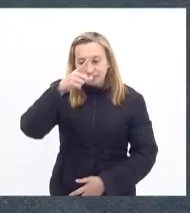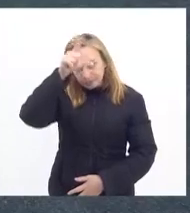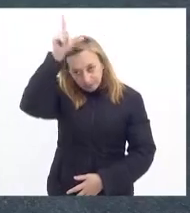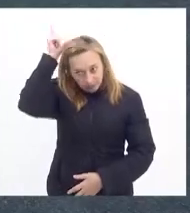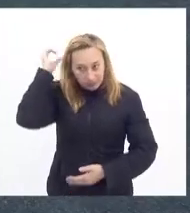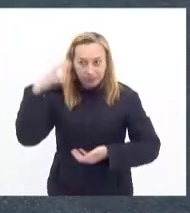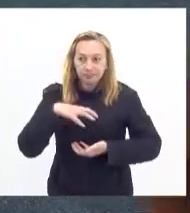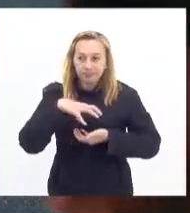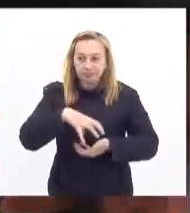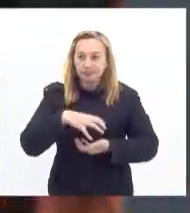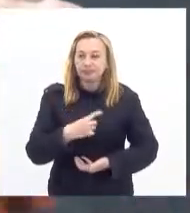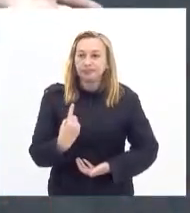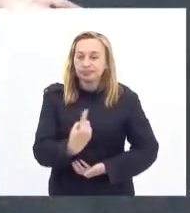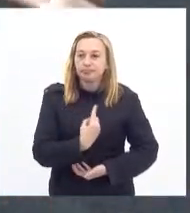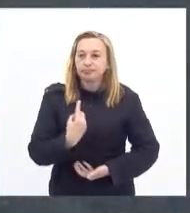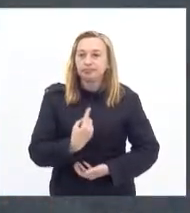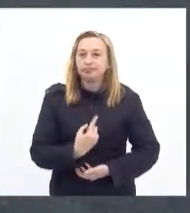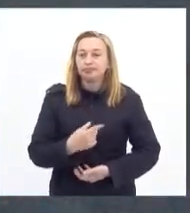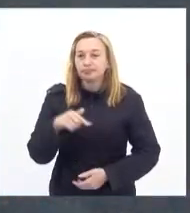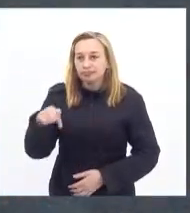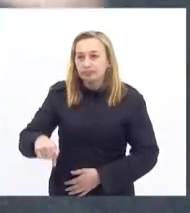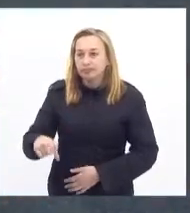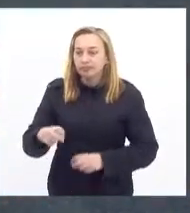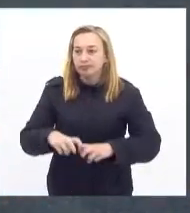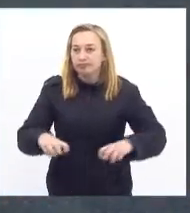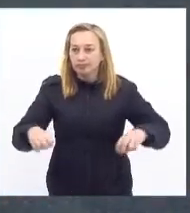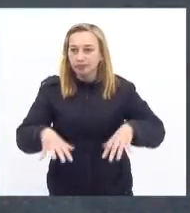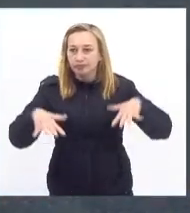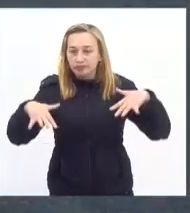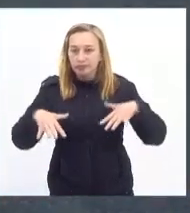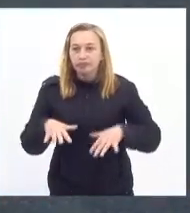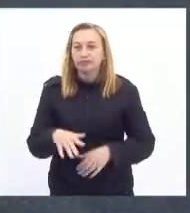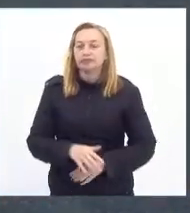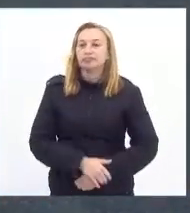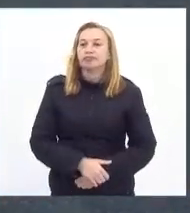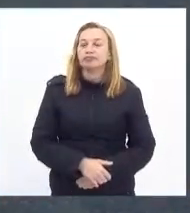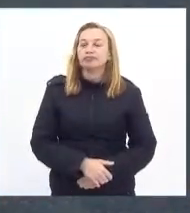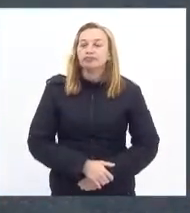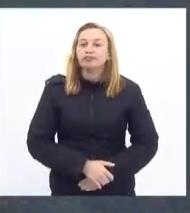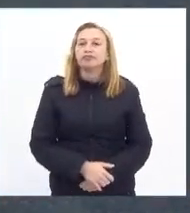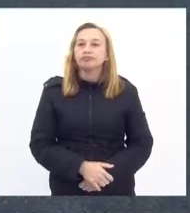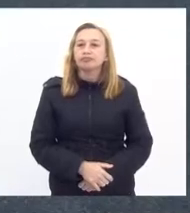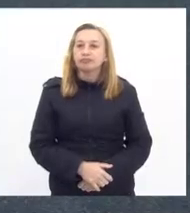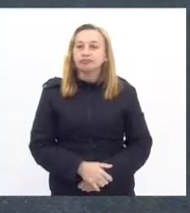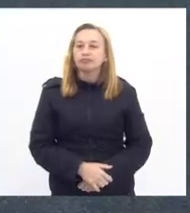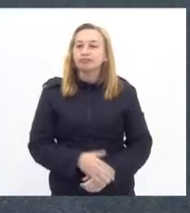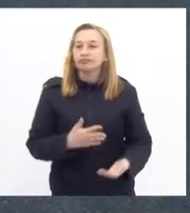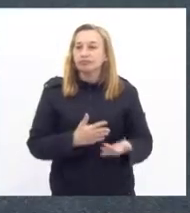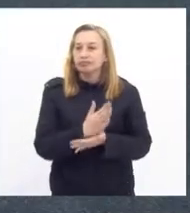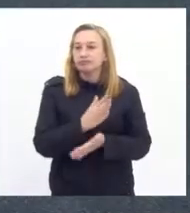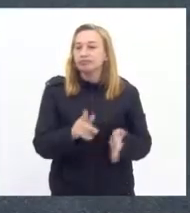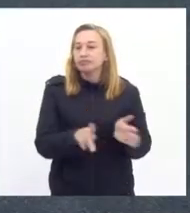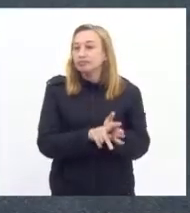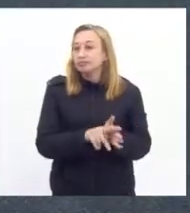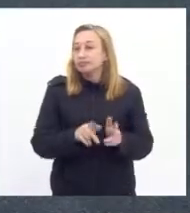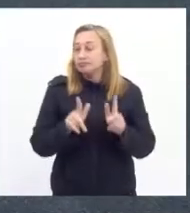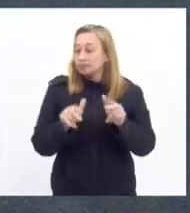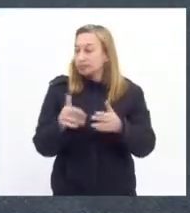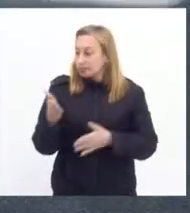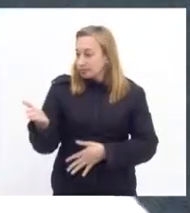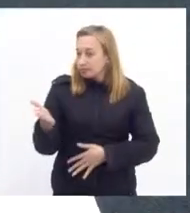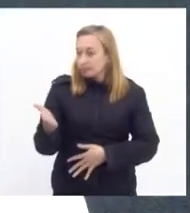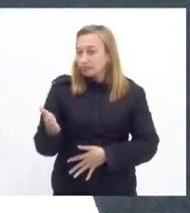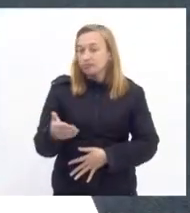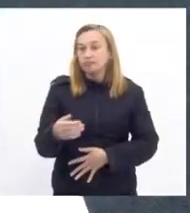que é uma alegria estar com ele aqui nesse plenário, a gente sempre se encontrando, Vossa Excelência também, e aprovarmos um projeto como esse, que tem uma